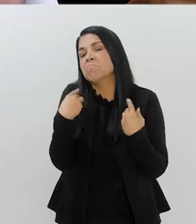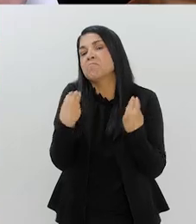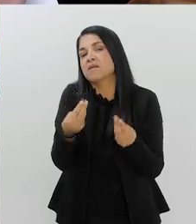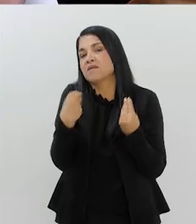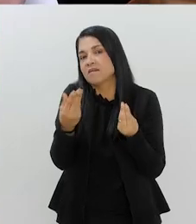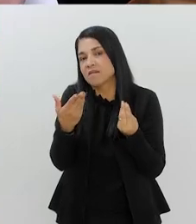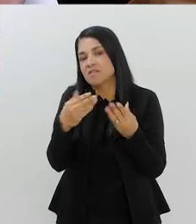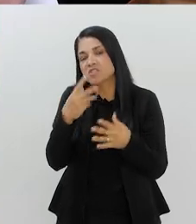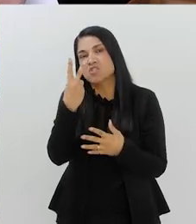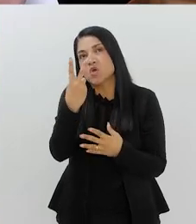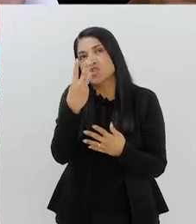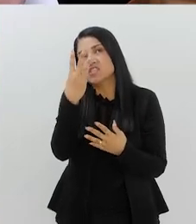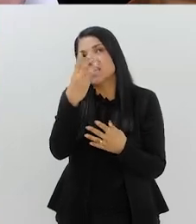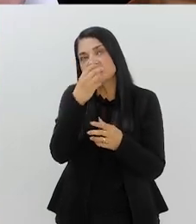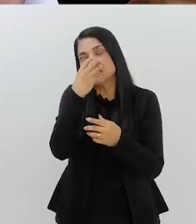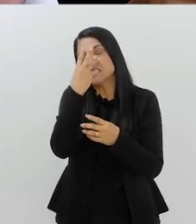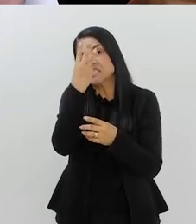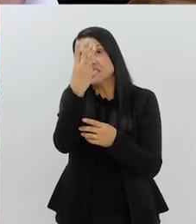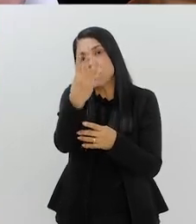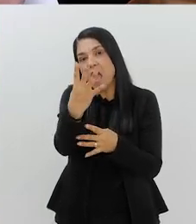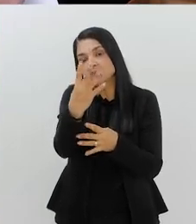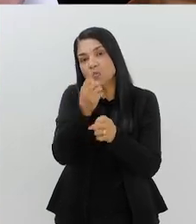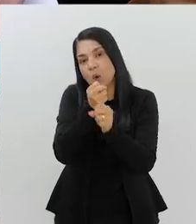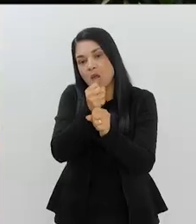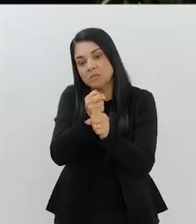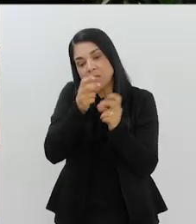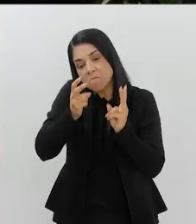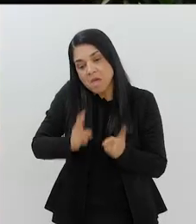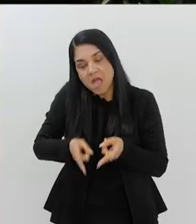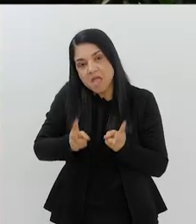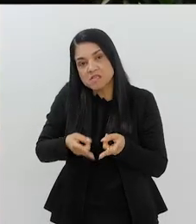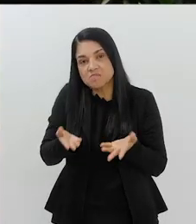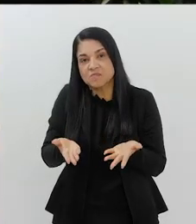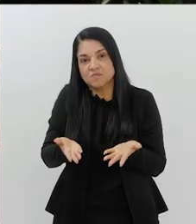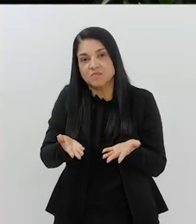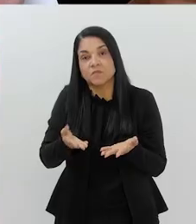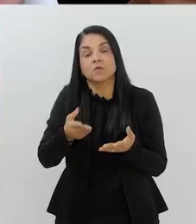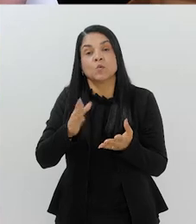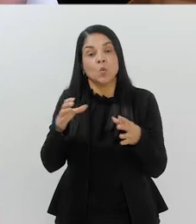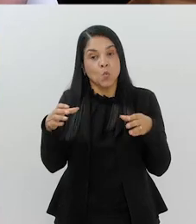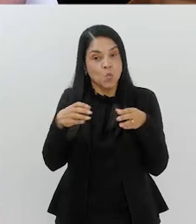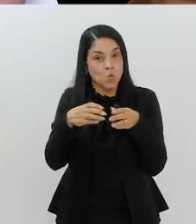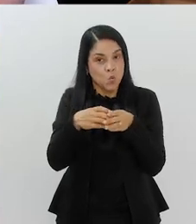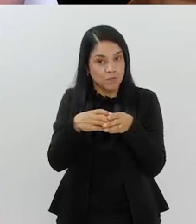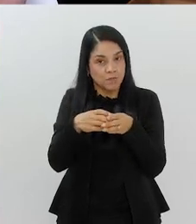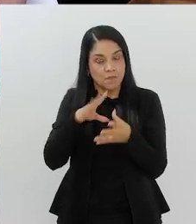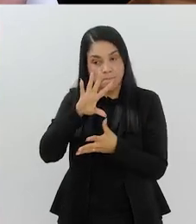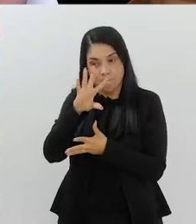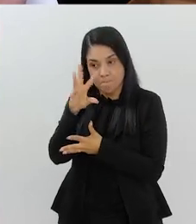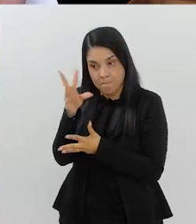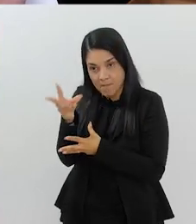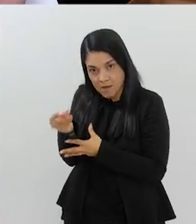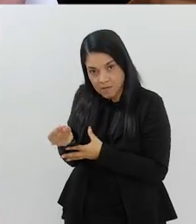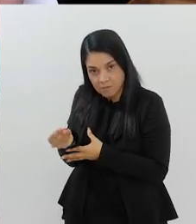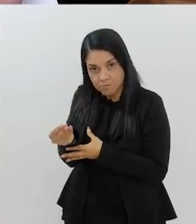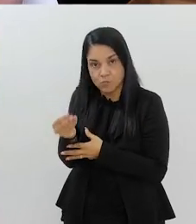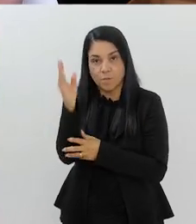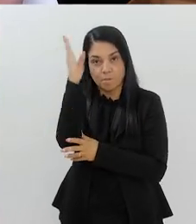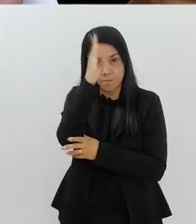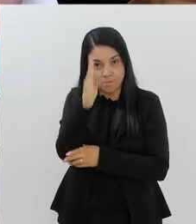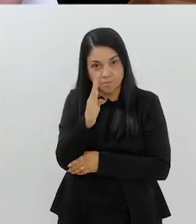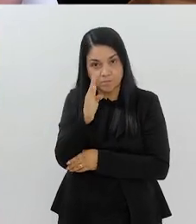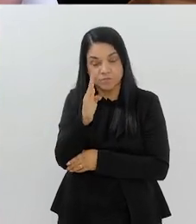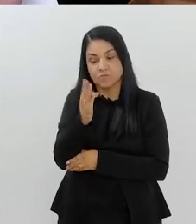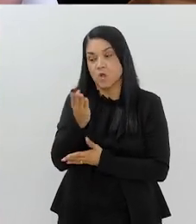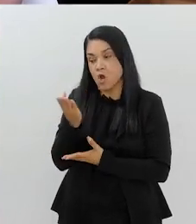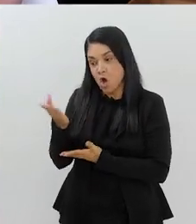ano que vem, daqui a dois anos, daqui a três anos, eu vou estar no mesmo lugar? Então, por isso que o comitê paralímpico brasileiro, começando com